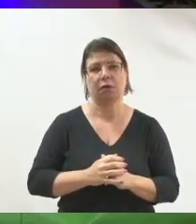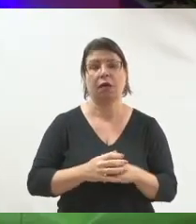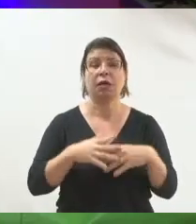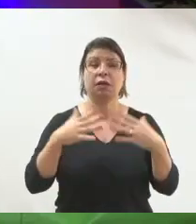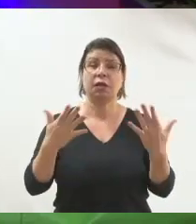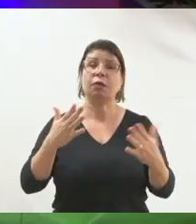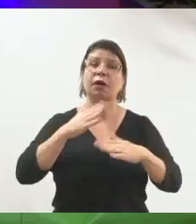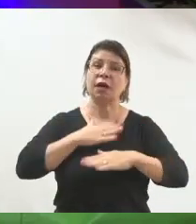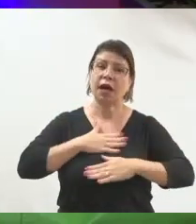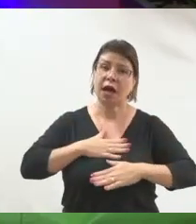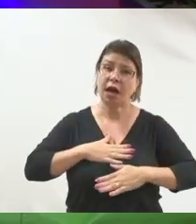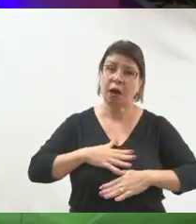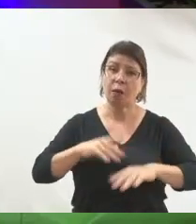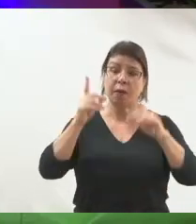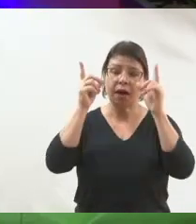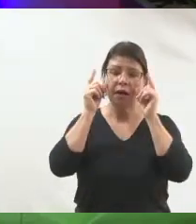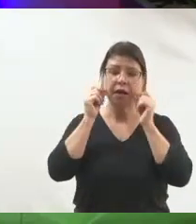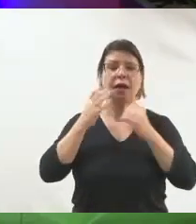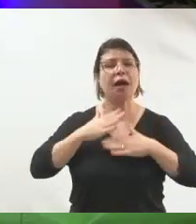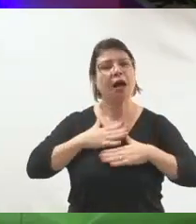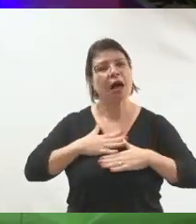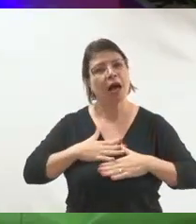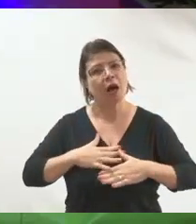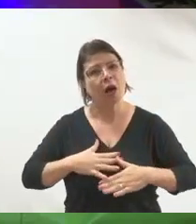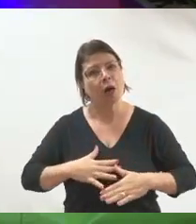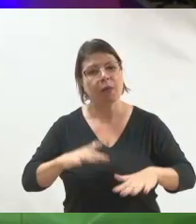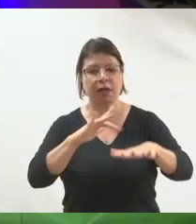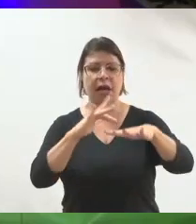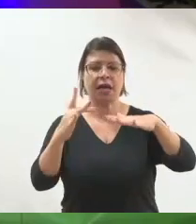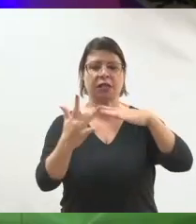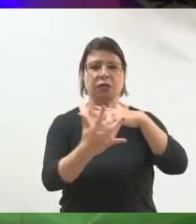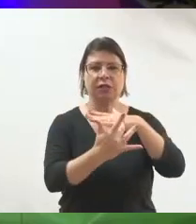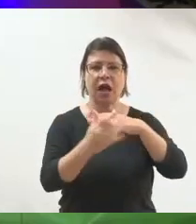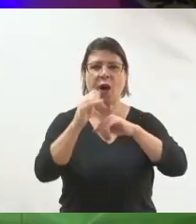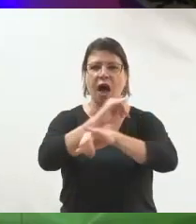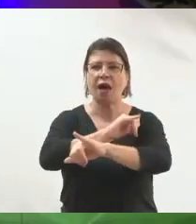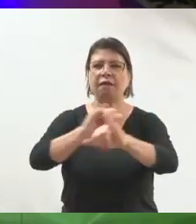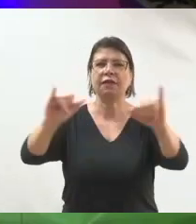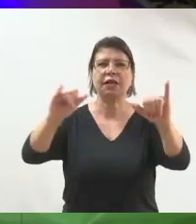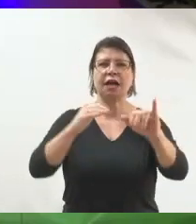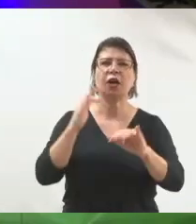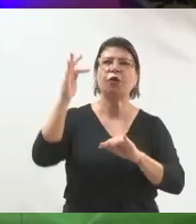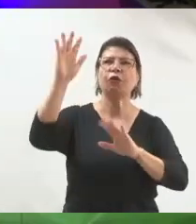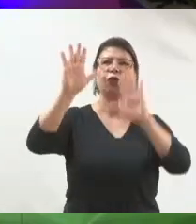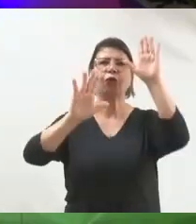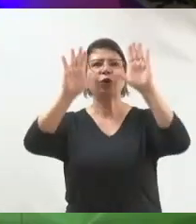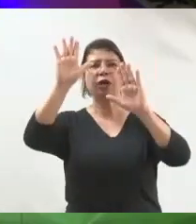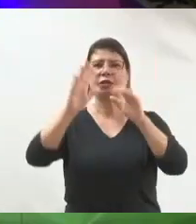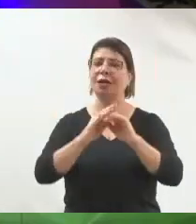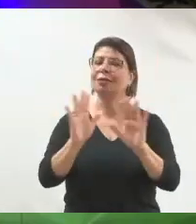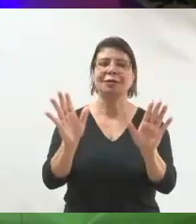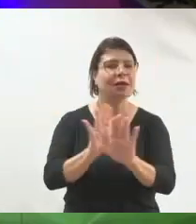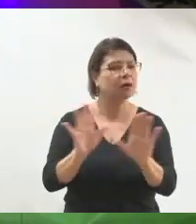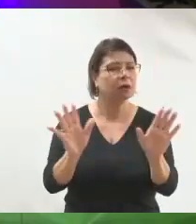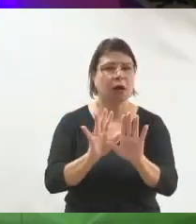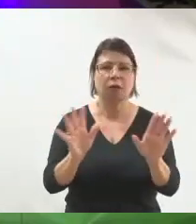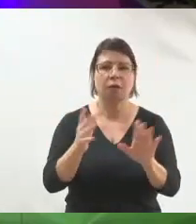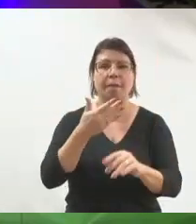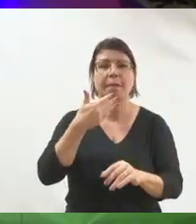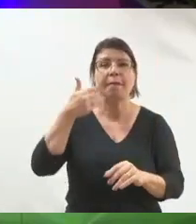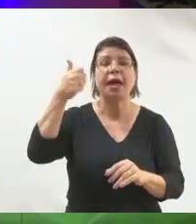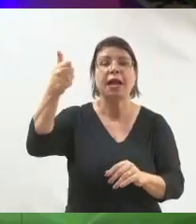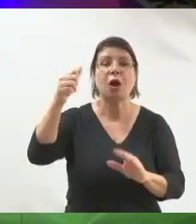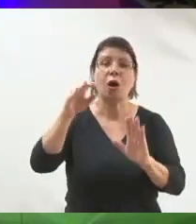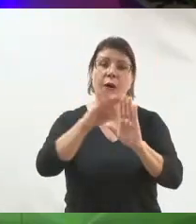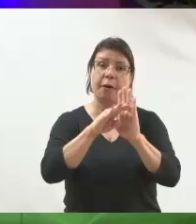relaxem com esse negócio de preciso falar nas minhas redes sociais, sou pré-candidato. Quanto menos vocês falarem sobre isso e mais se conectarem com as pautas